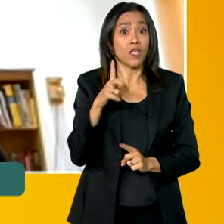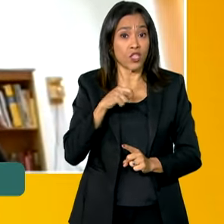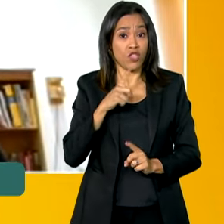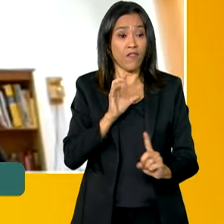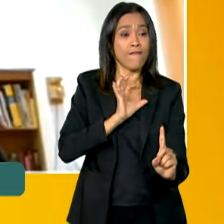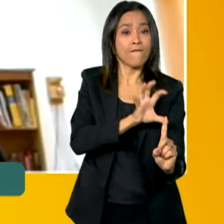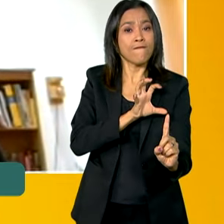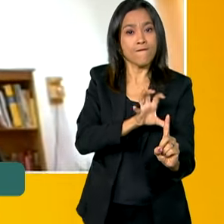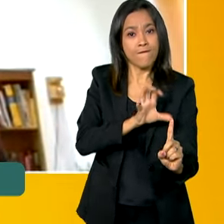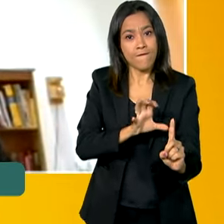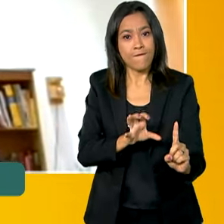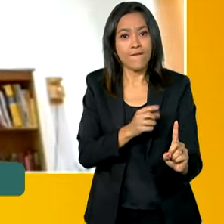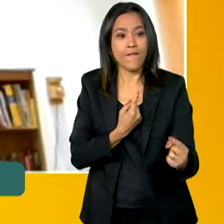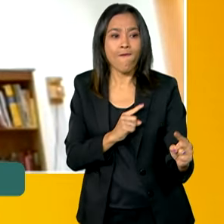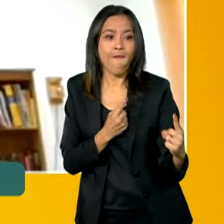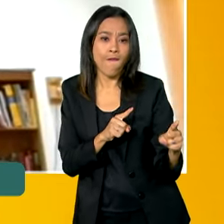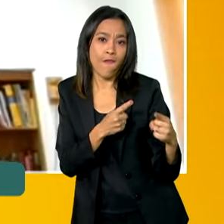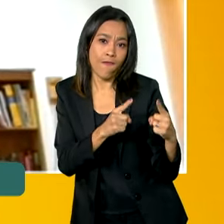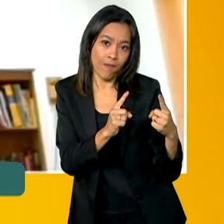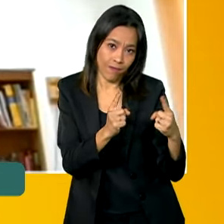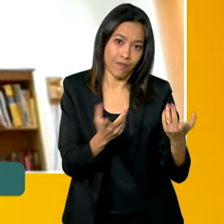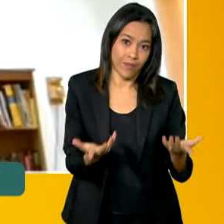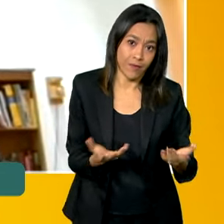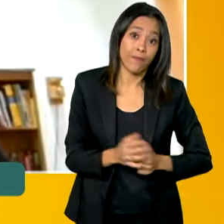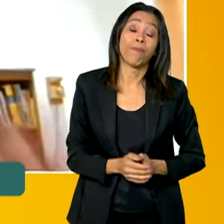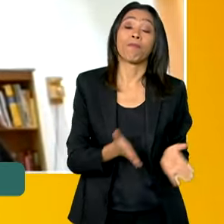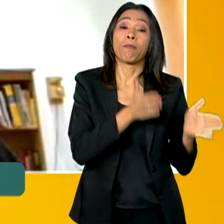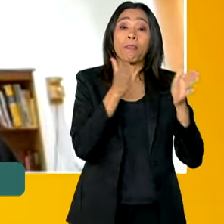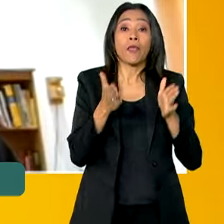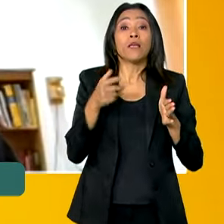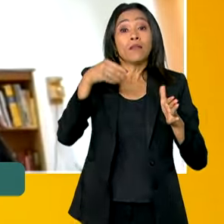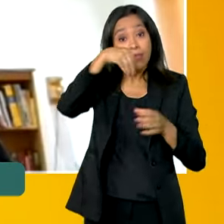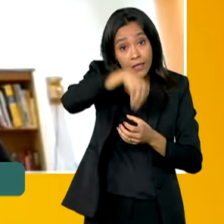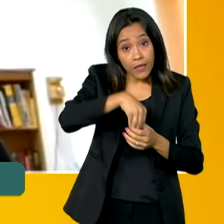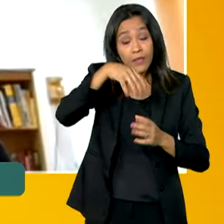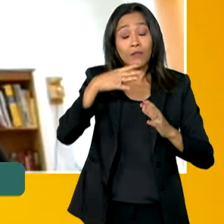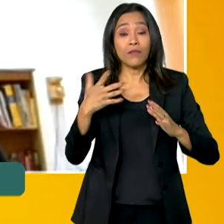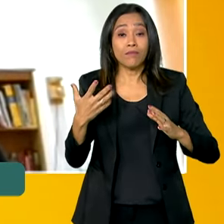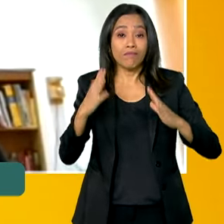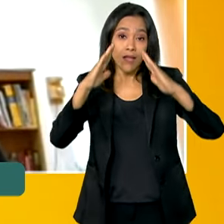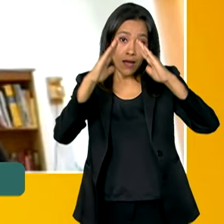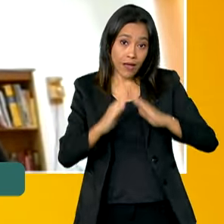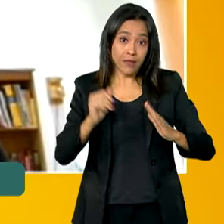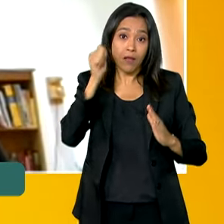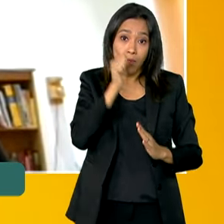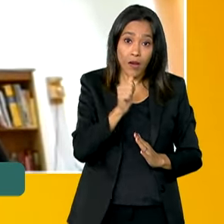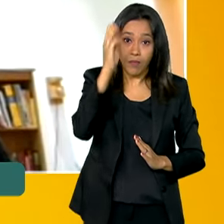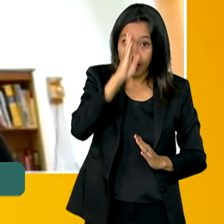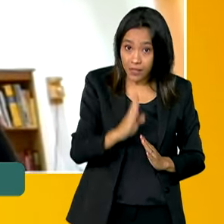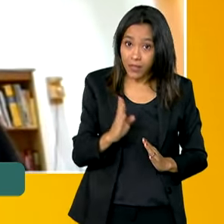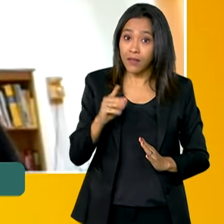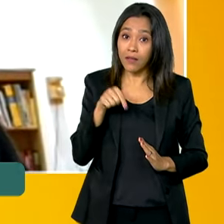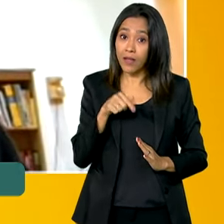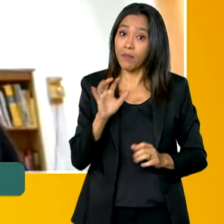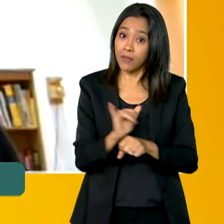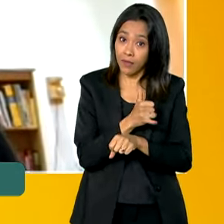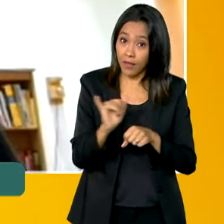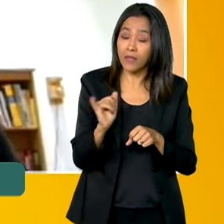bem desenhado para o serviço da Casa da Mulher Brasileira, mas também para toda a rede de enfrentamento à violência contra mulheres